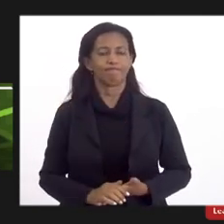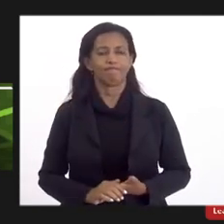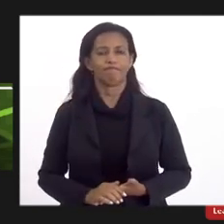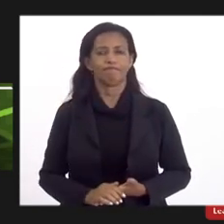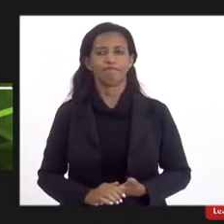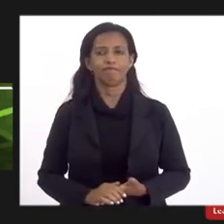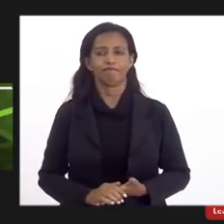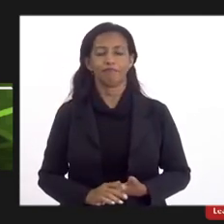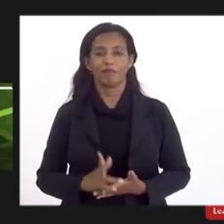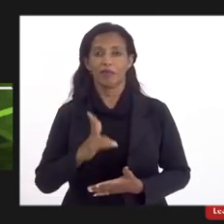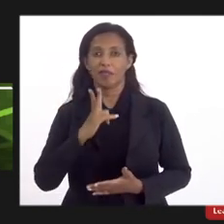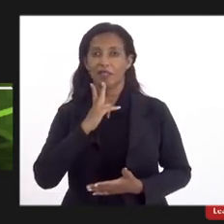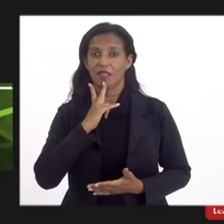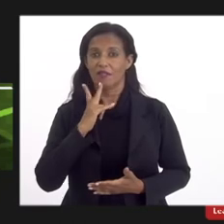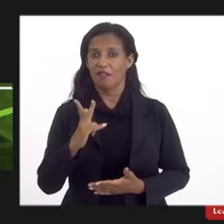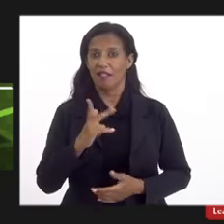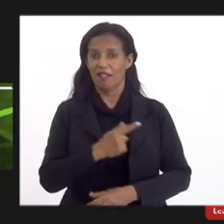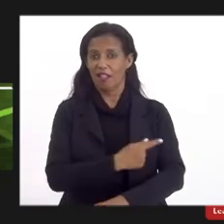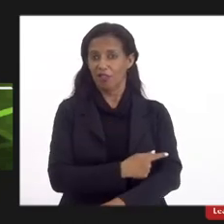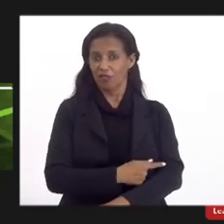que um gesto